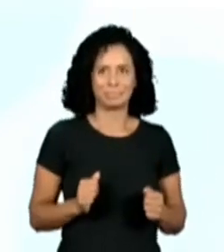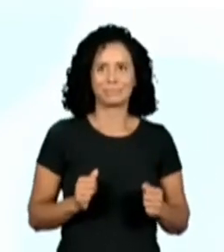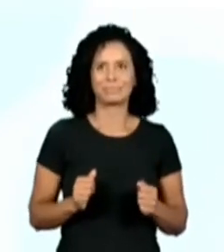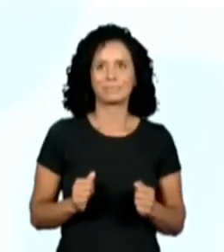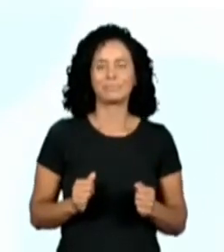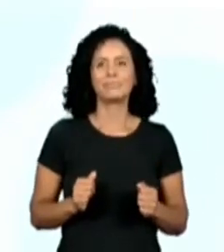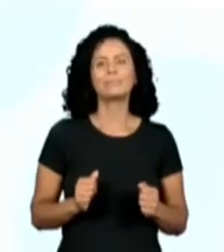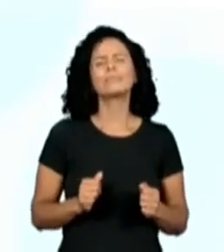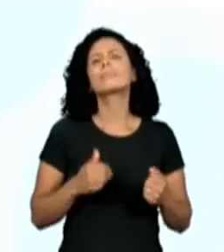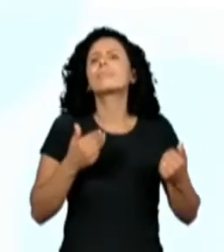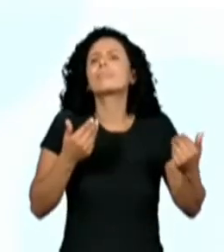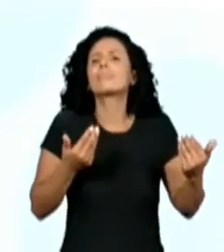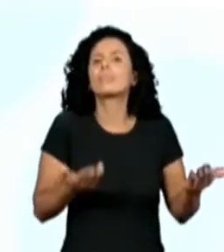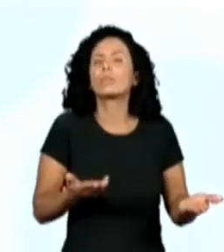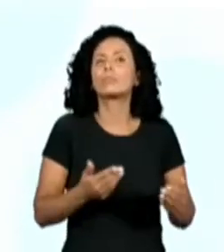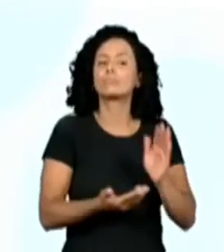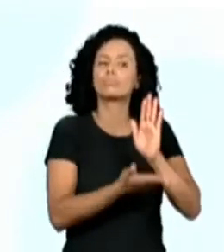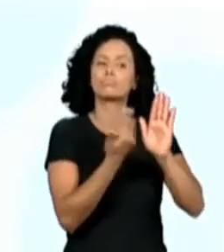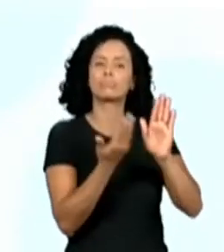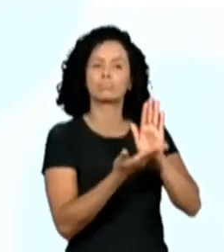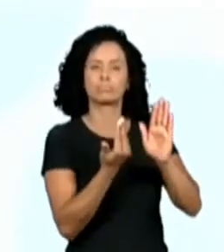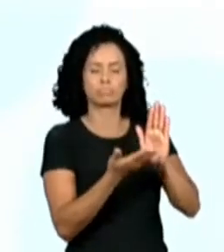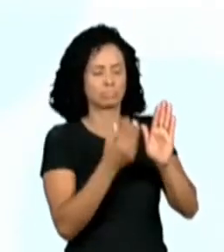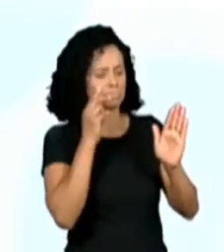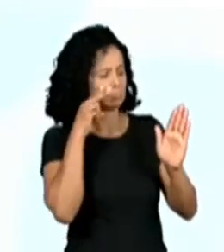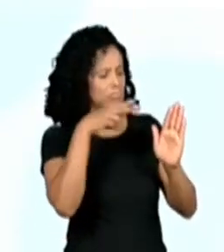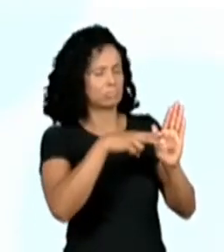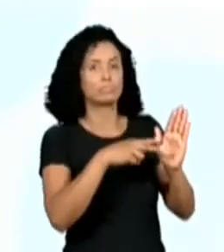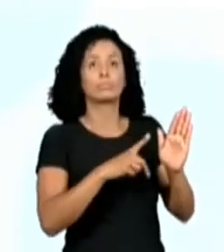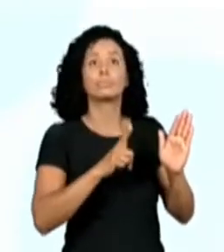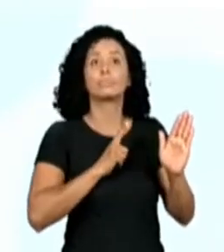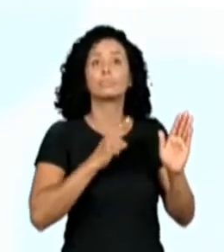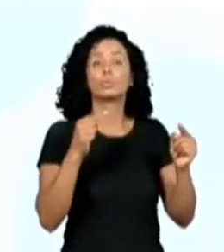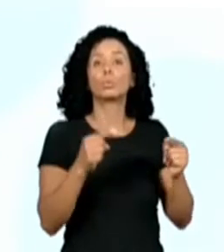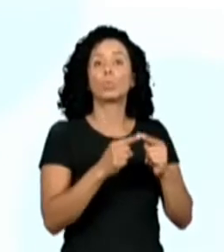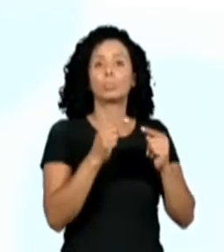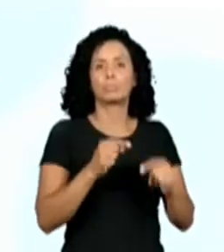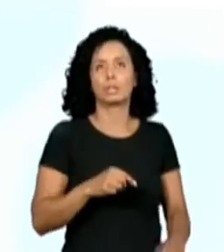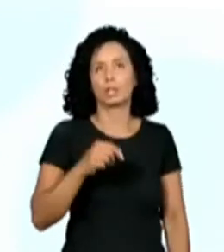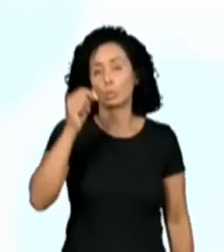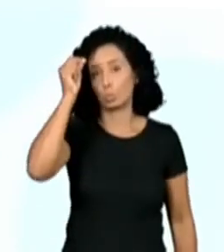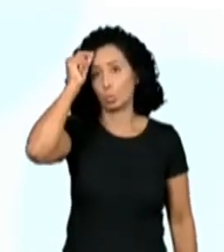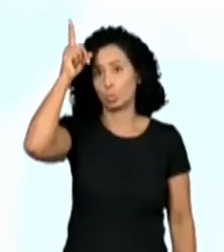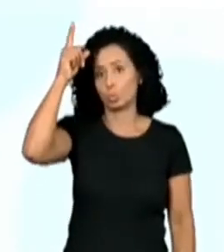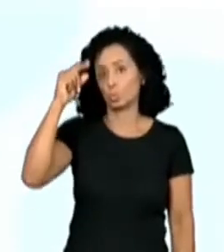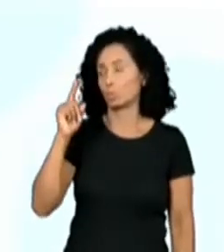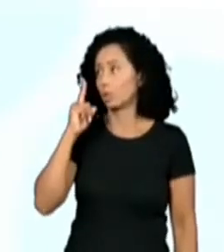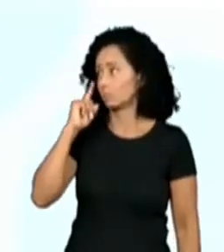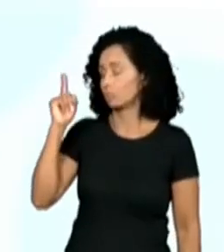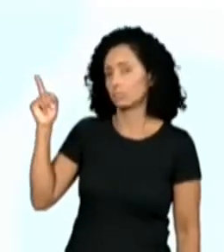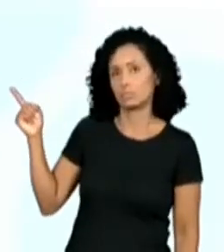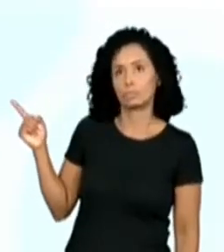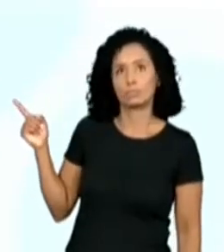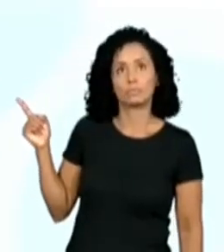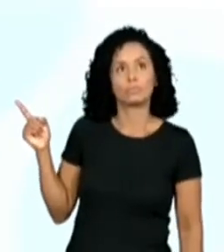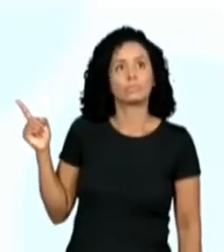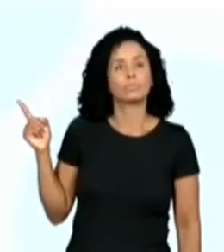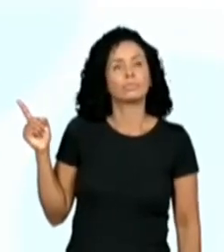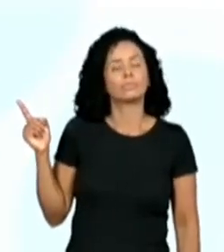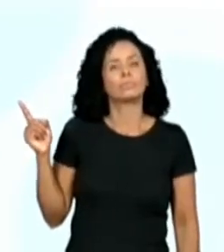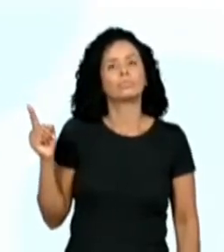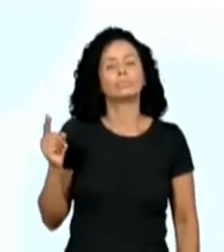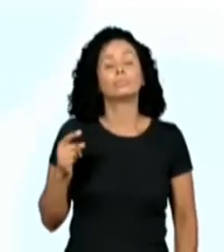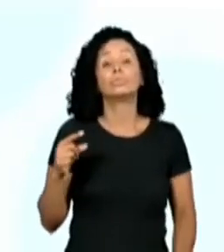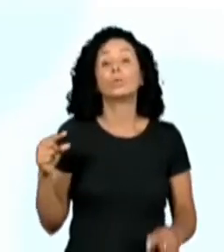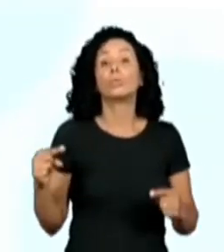cultural note tem uma nota cultural aqui. E a gente tem addressing teachers around the